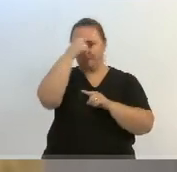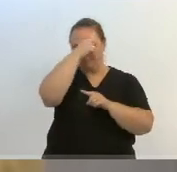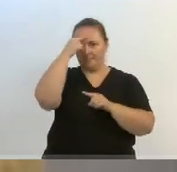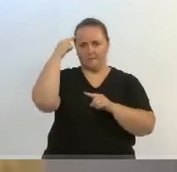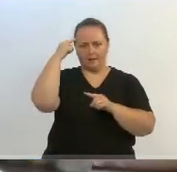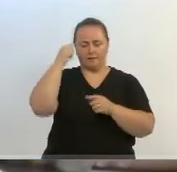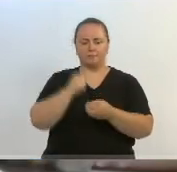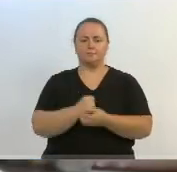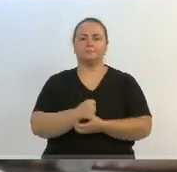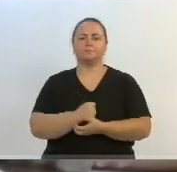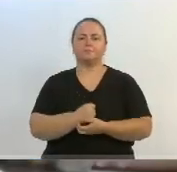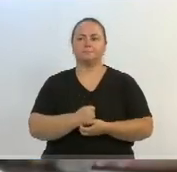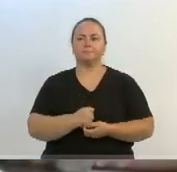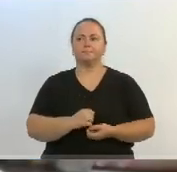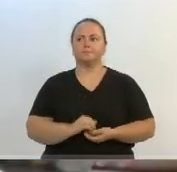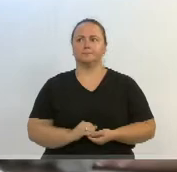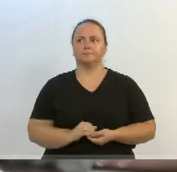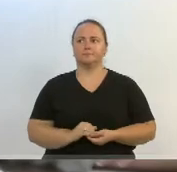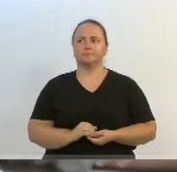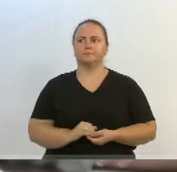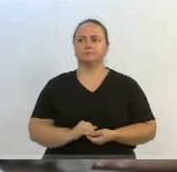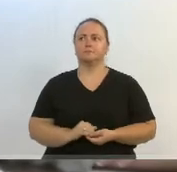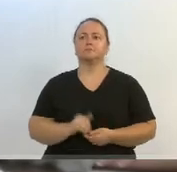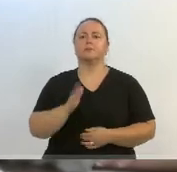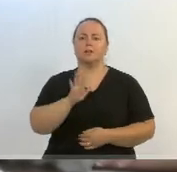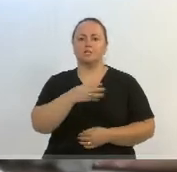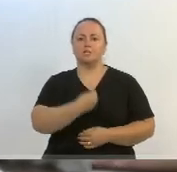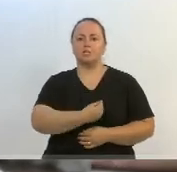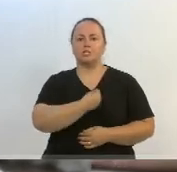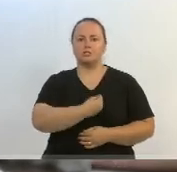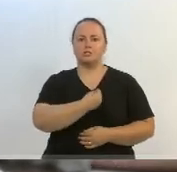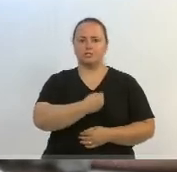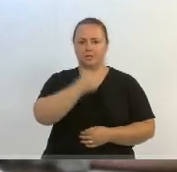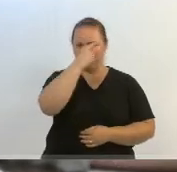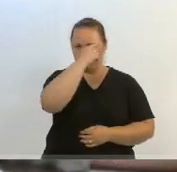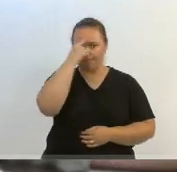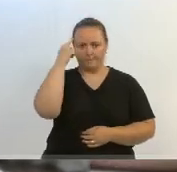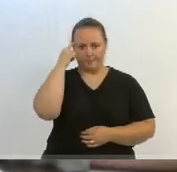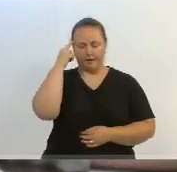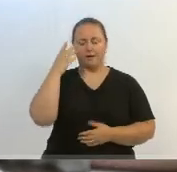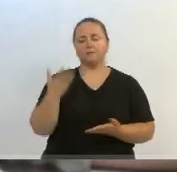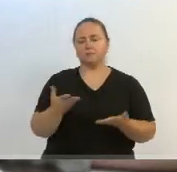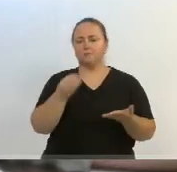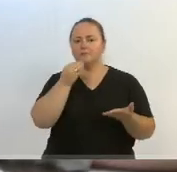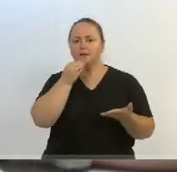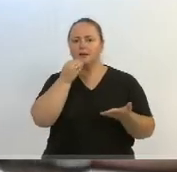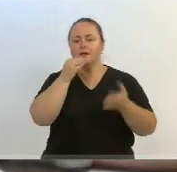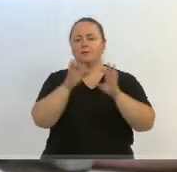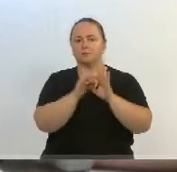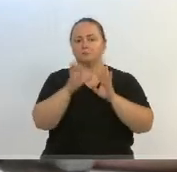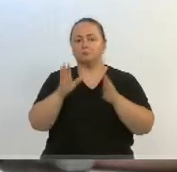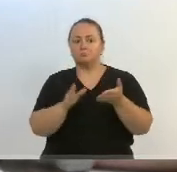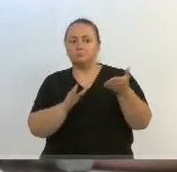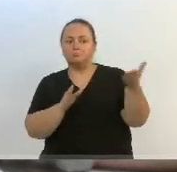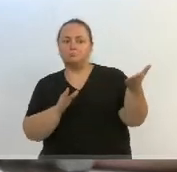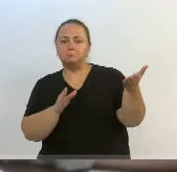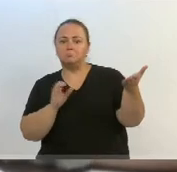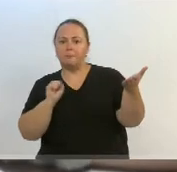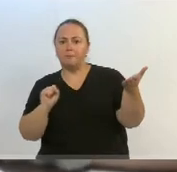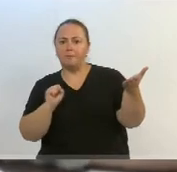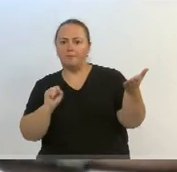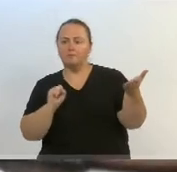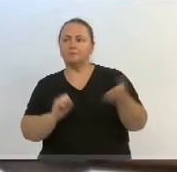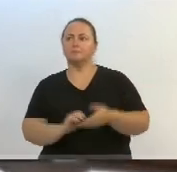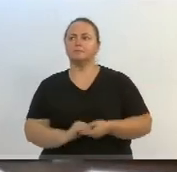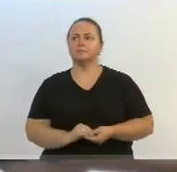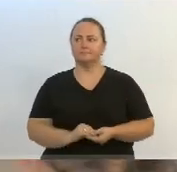Tendo em vista que o vereador Marcos da Rosa já se encontrava antes do término do tempo, obviamente que a vossa excelência liberando a parte. Vereador Marcos da